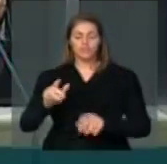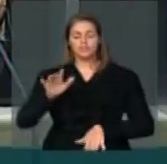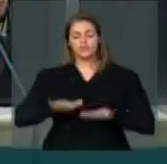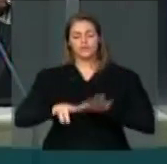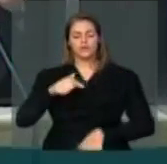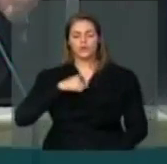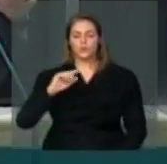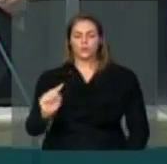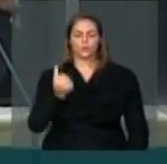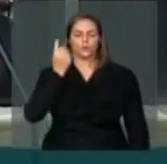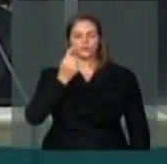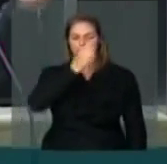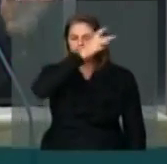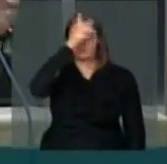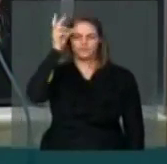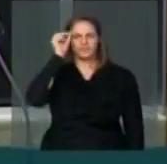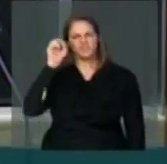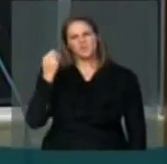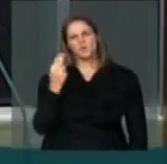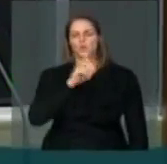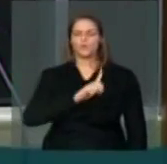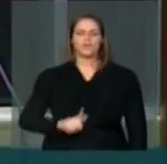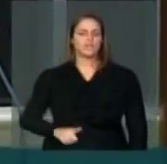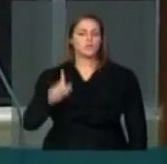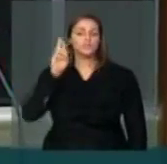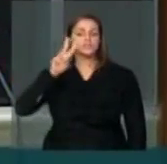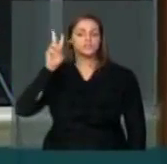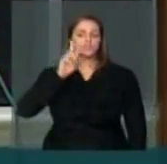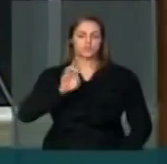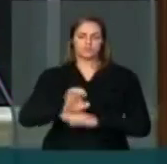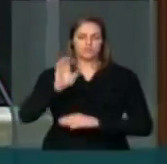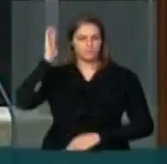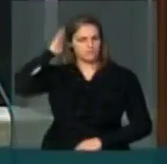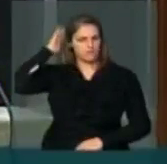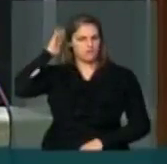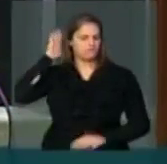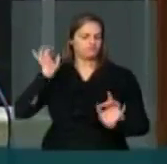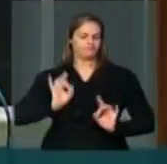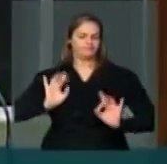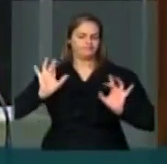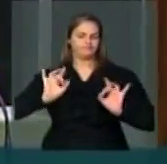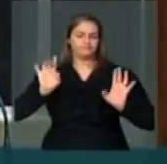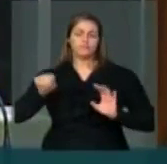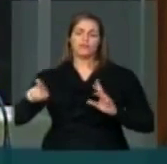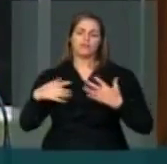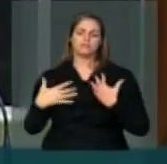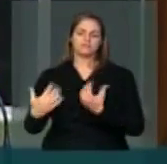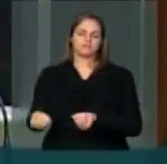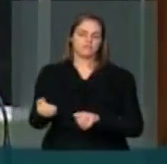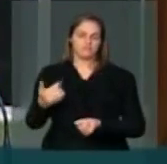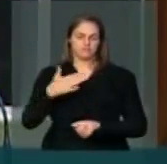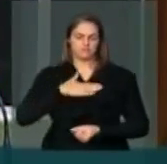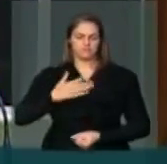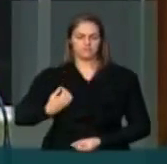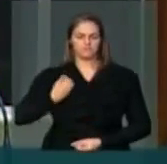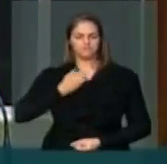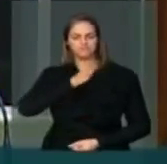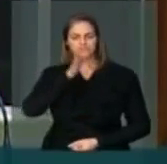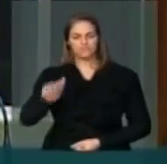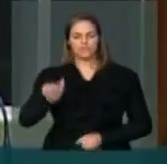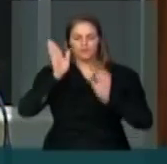prefeito ou governador de toda a história do Pará que teve a honra de ser recebido pelo Papa João Paulo II,